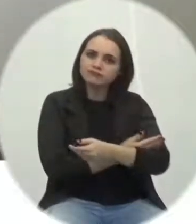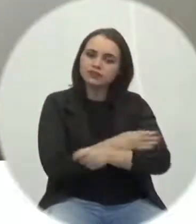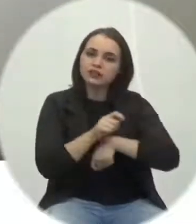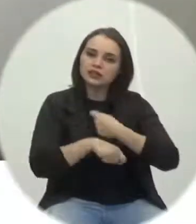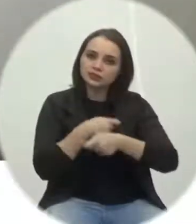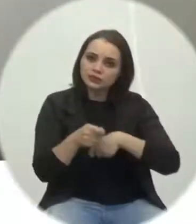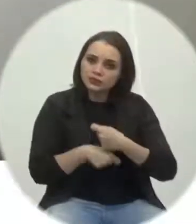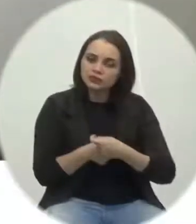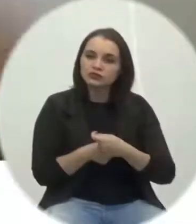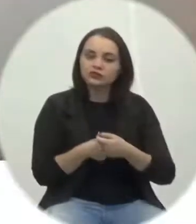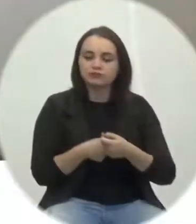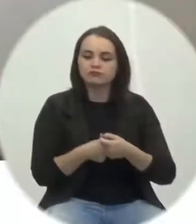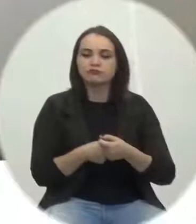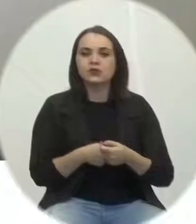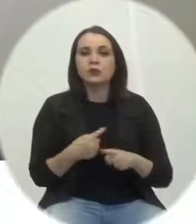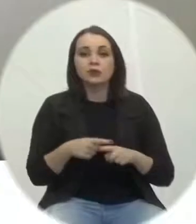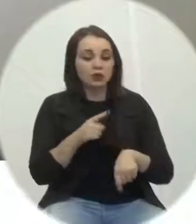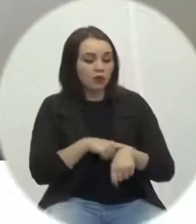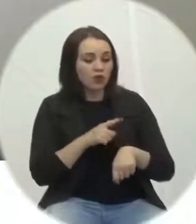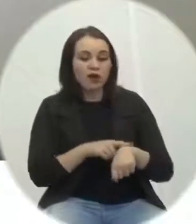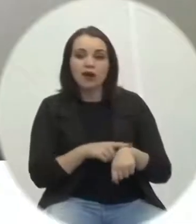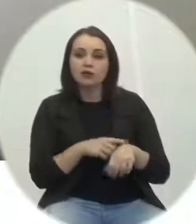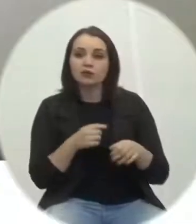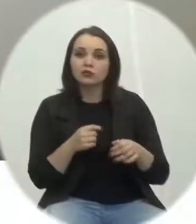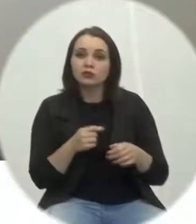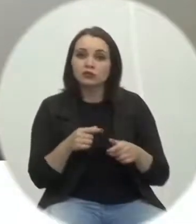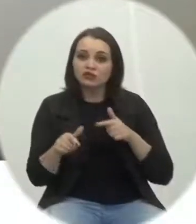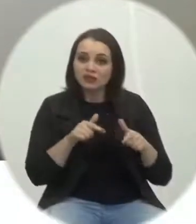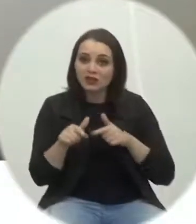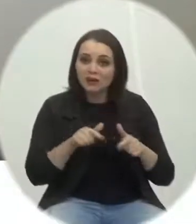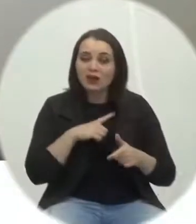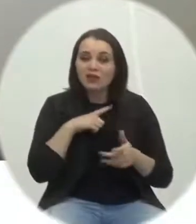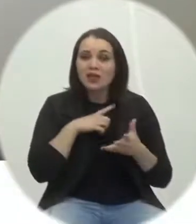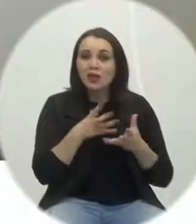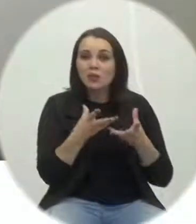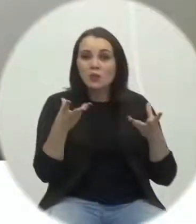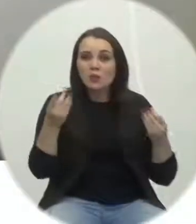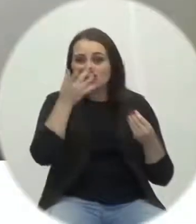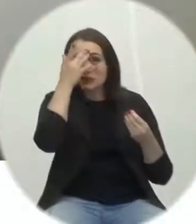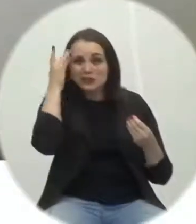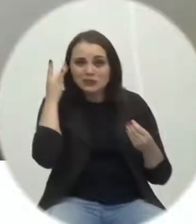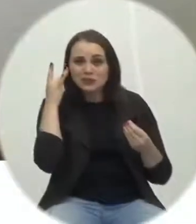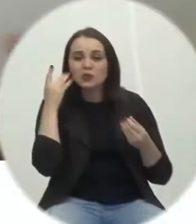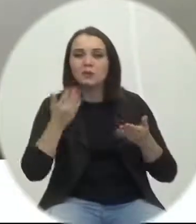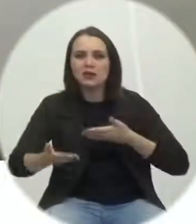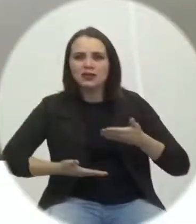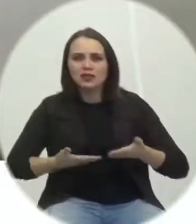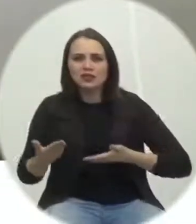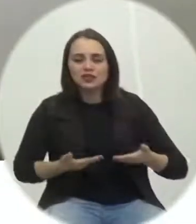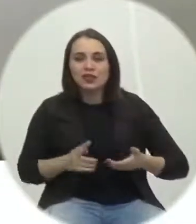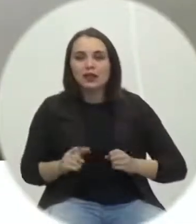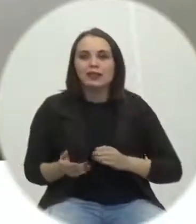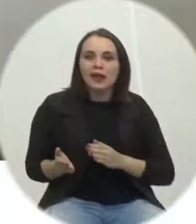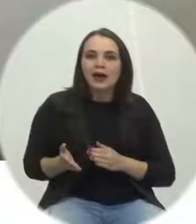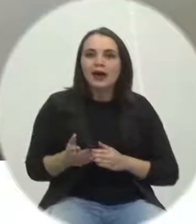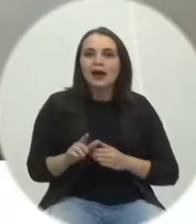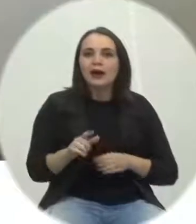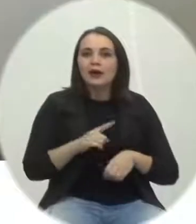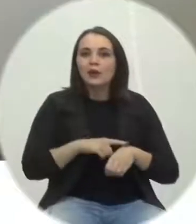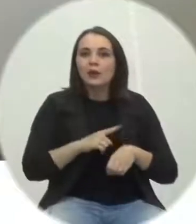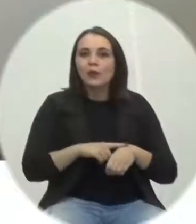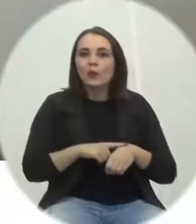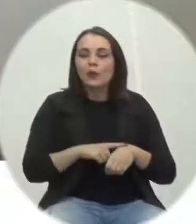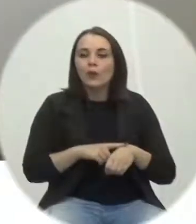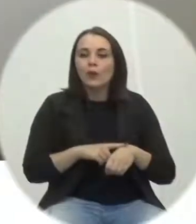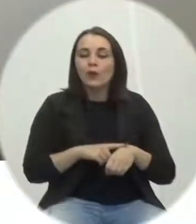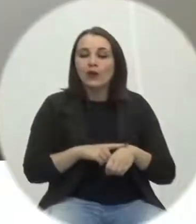horário de expediente, onde tem dezenas de pessoas para ser atendida, funcionário fica no momento de compra